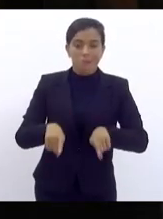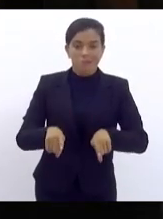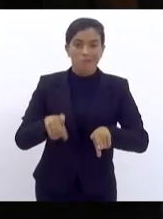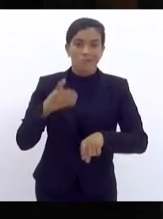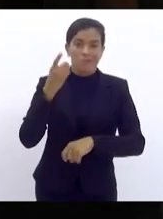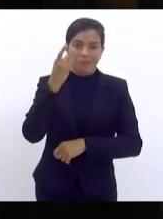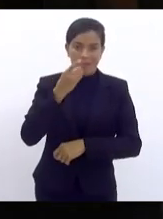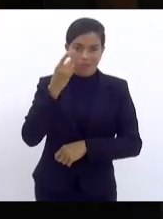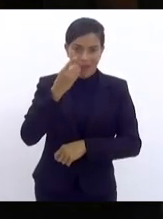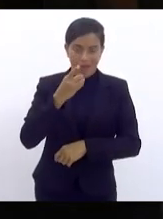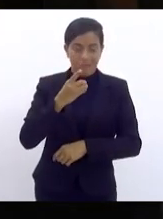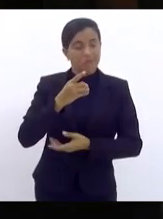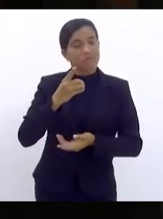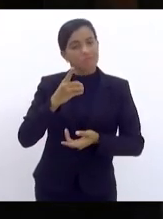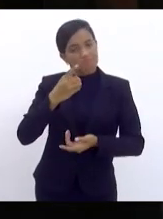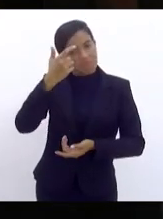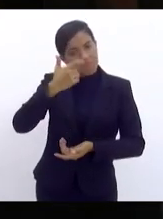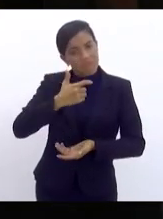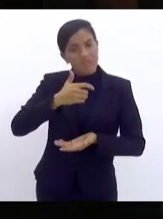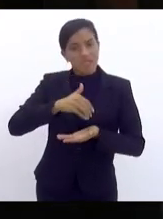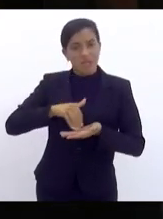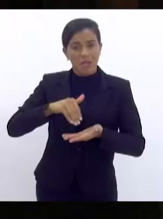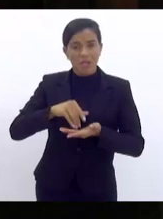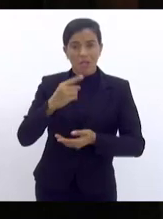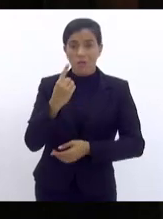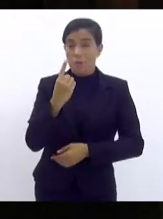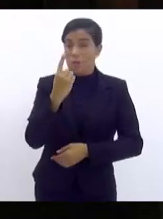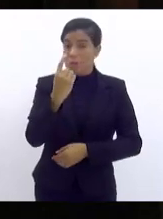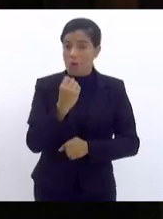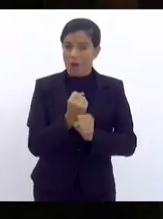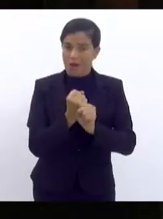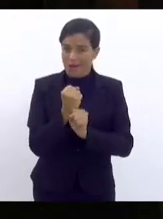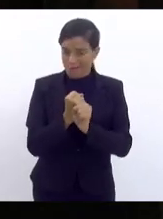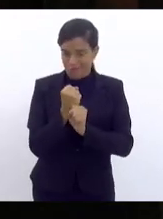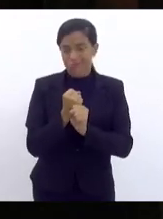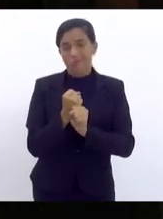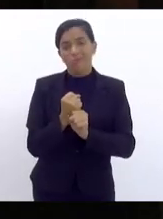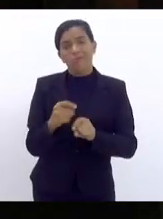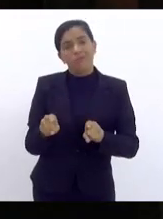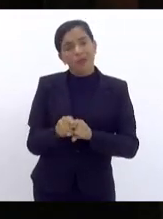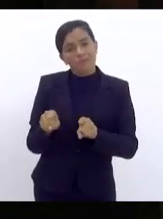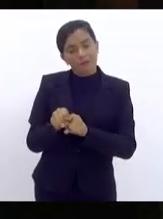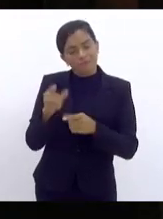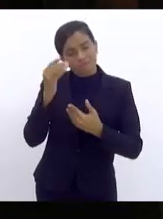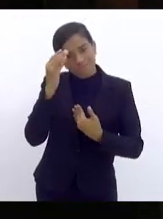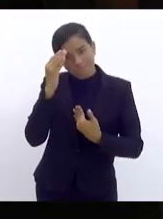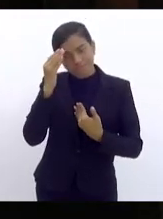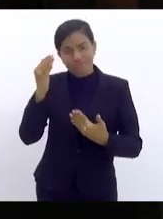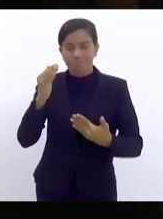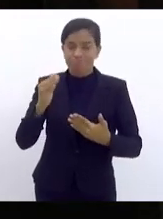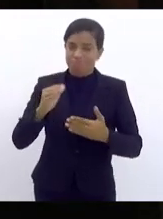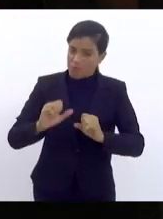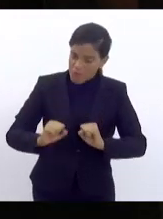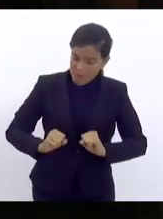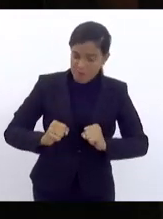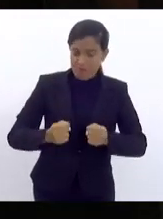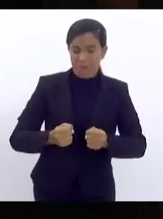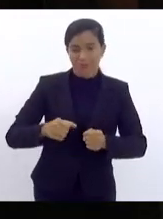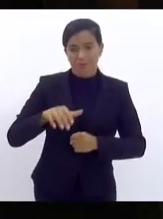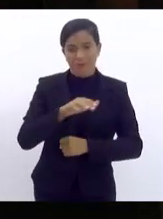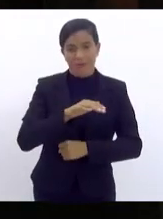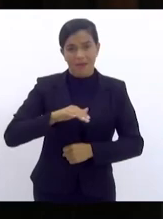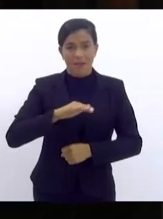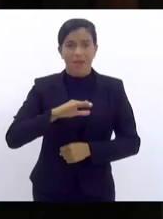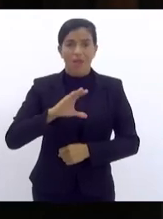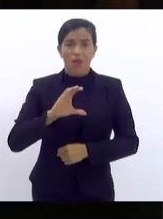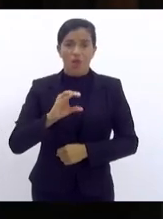o secretário Uruan, e agradecer também por todo o empenho que tem tido na nossa região da Costa Verde, em